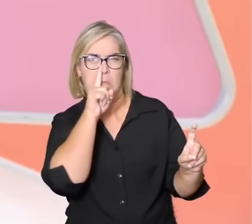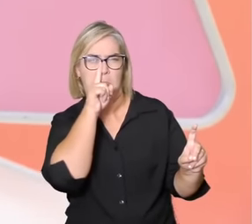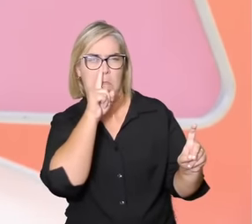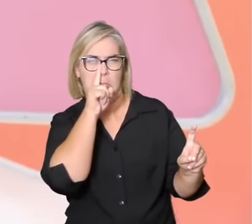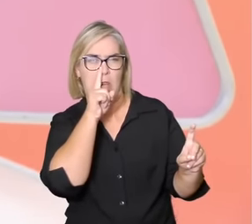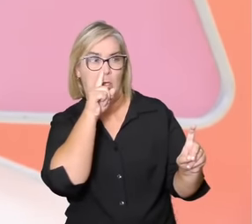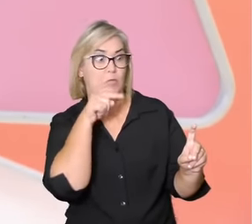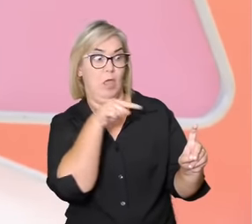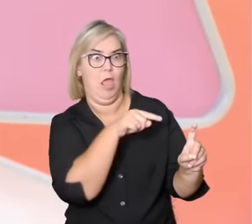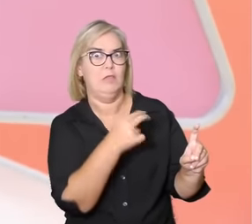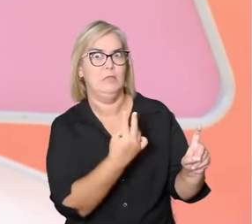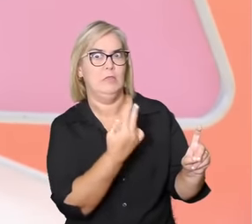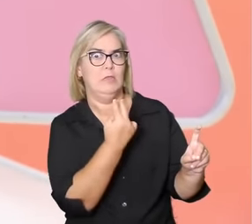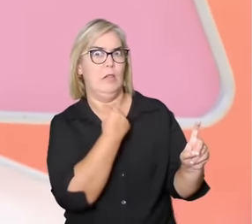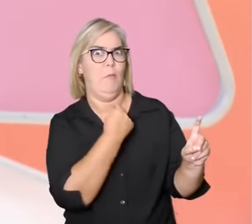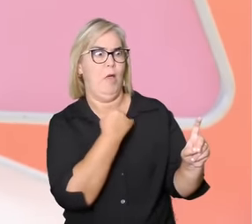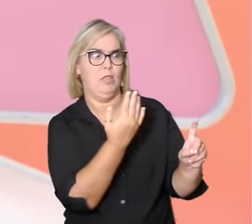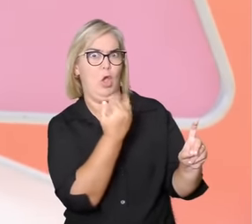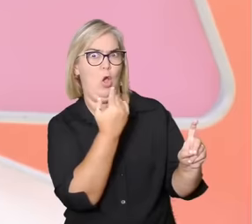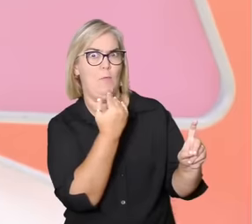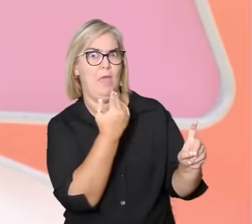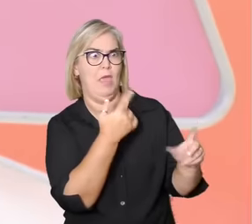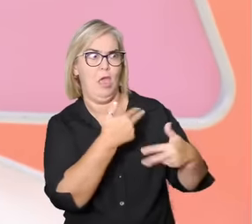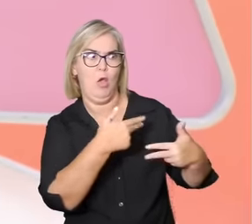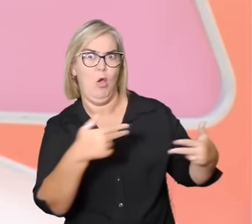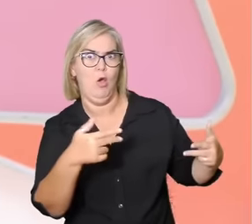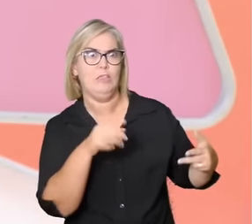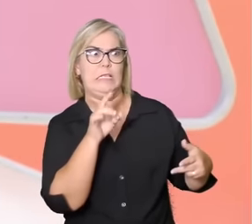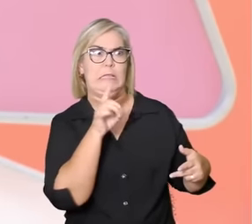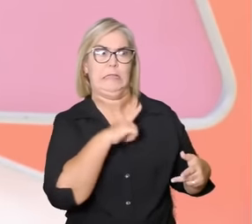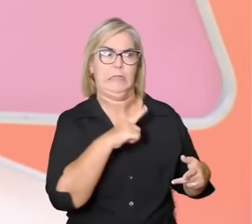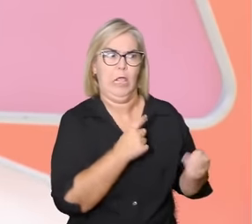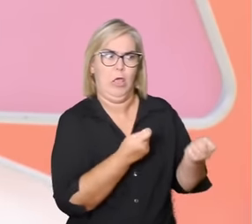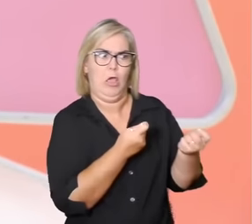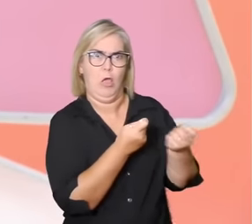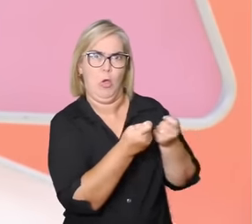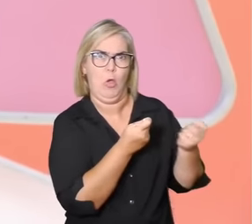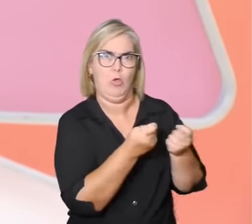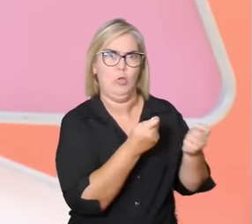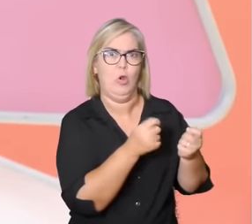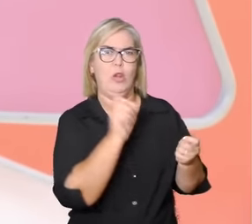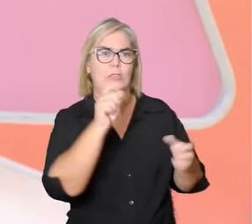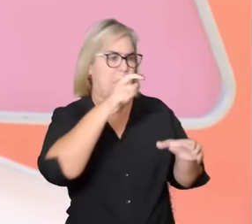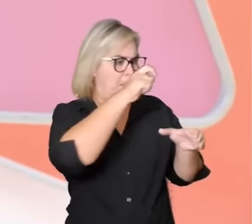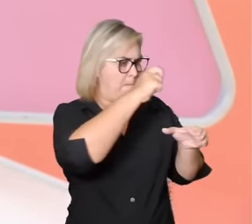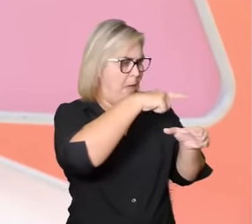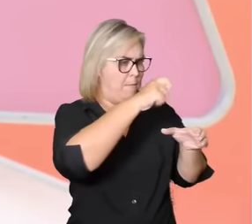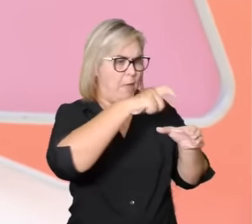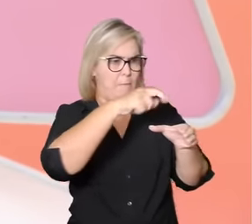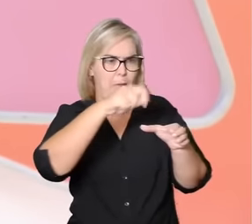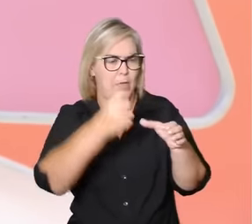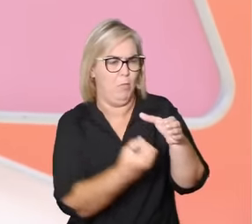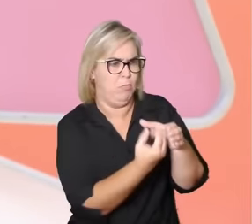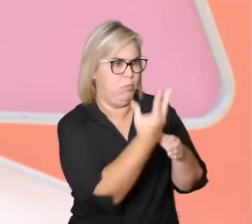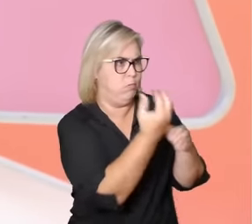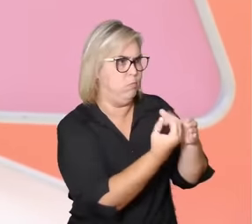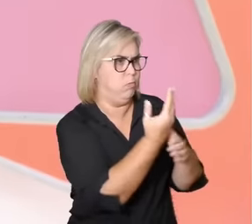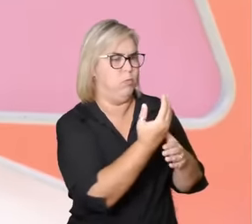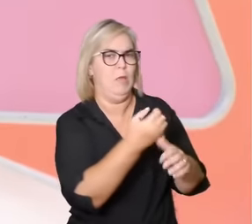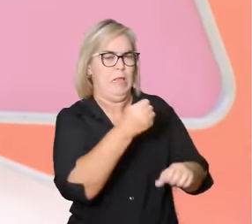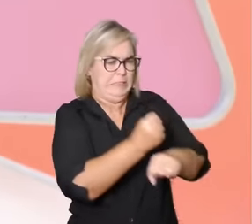comam de tais frutos só podendo comer das ervas por eles produzidas no campo com o suor do seu próprio corpo